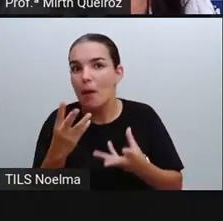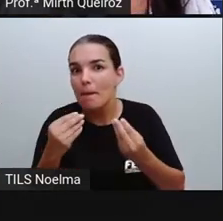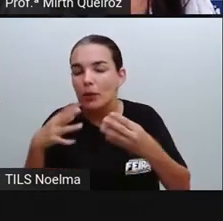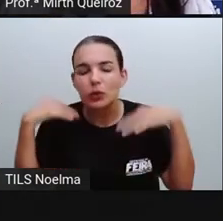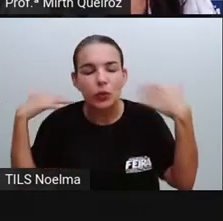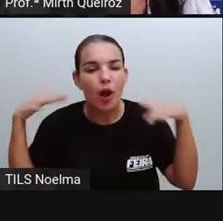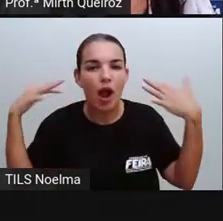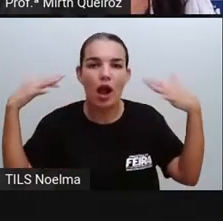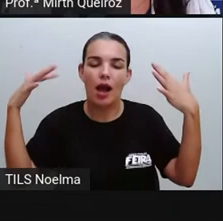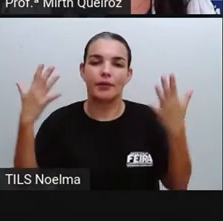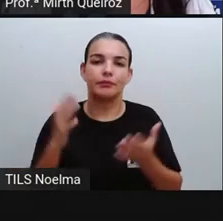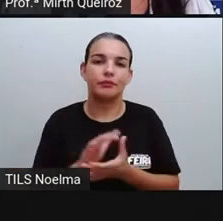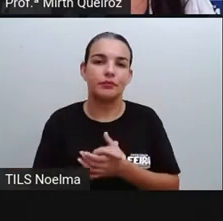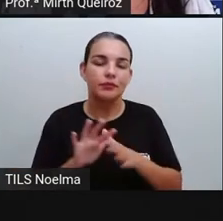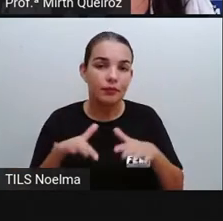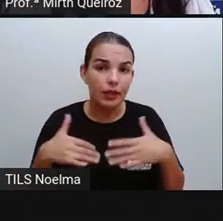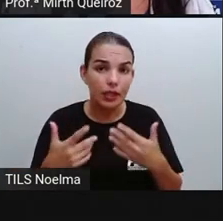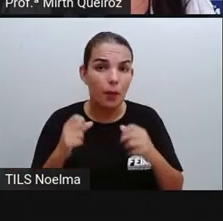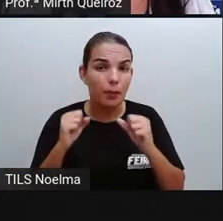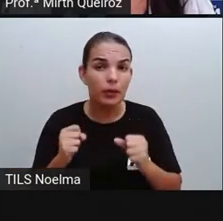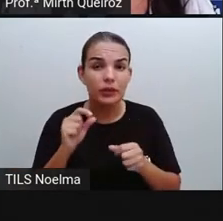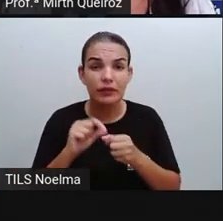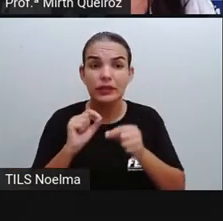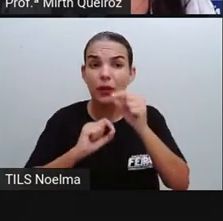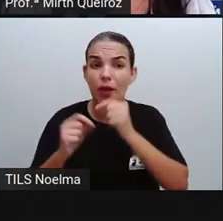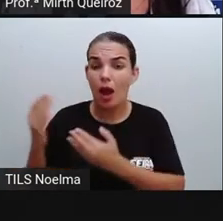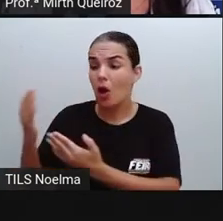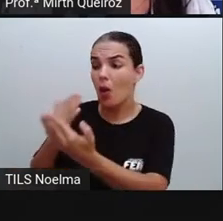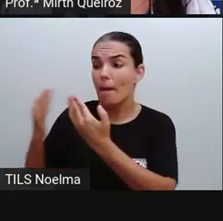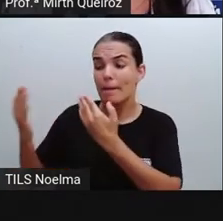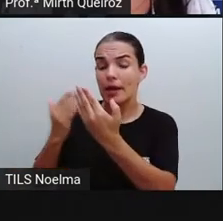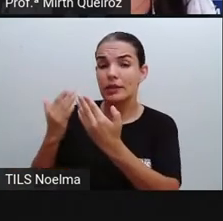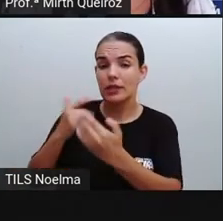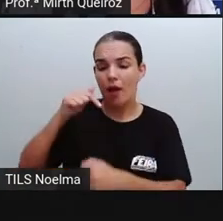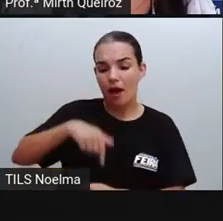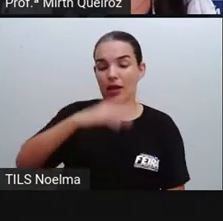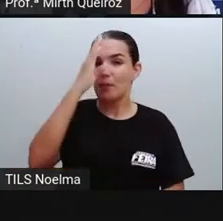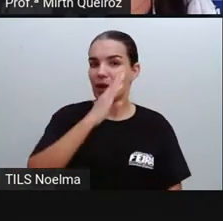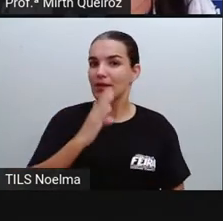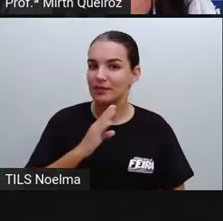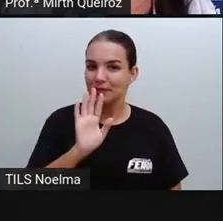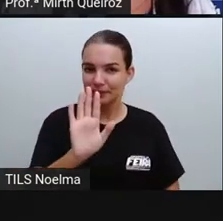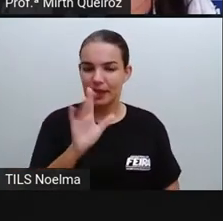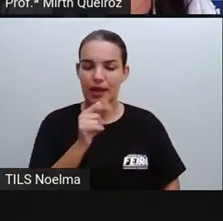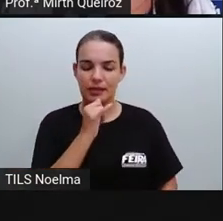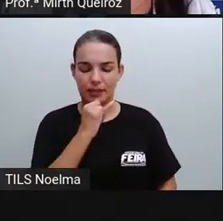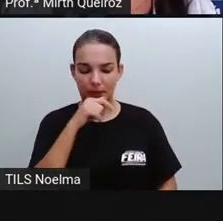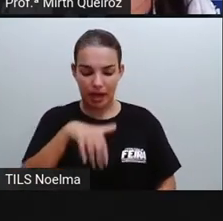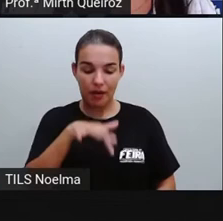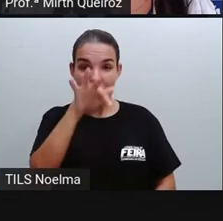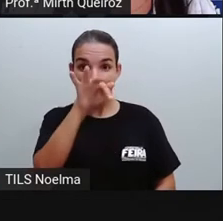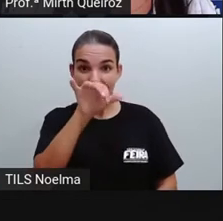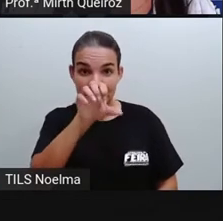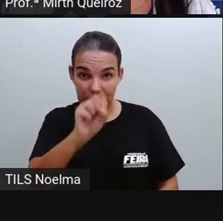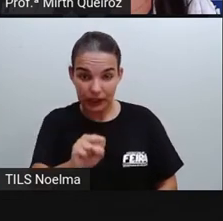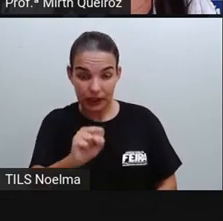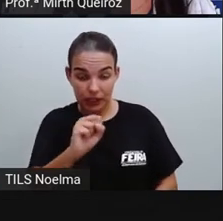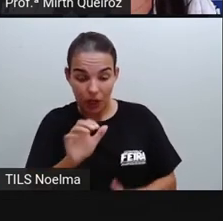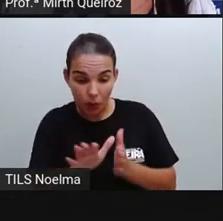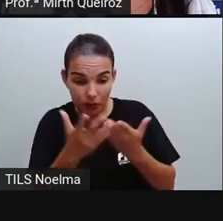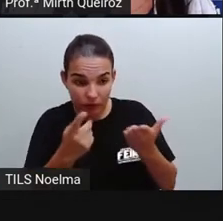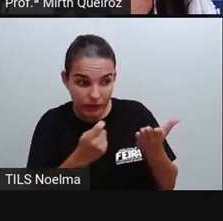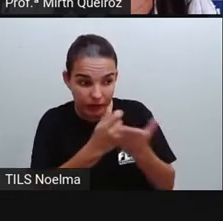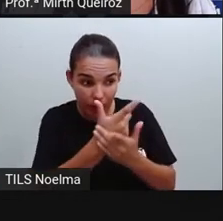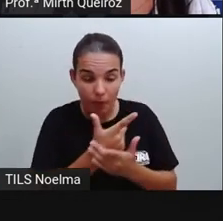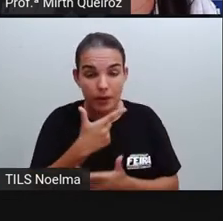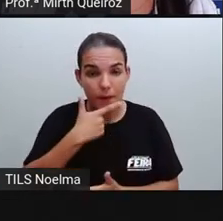mais caro. E a gente pode fazer uma comparação dentro do próprio Brasil. Aqui em feira, por exemplo, quando você vai comprar um queijo,